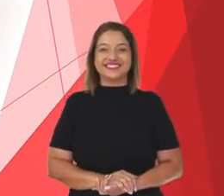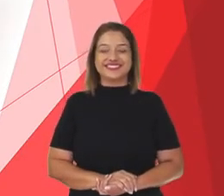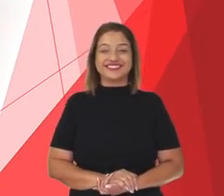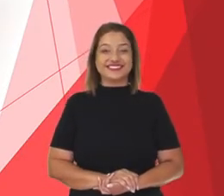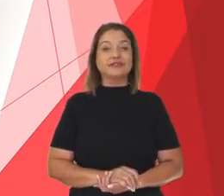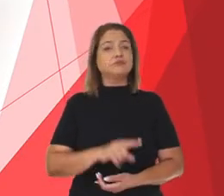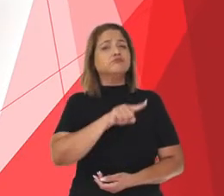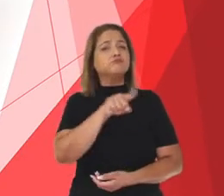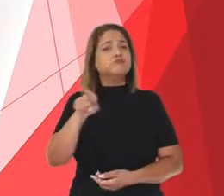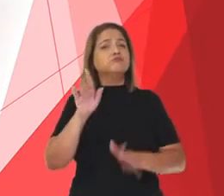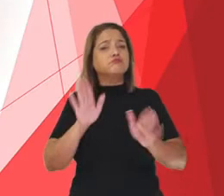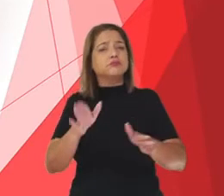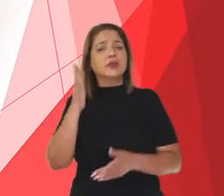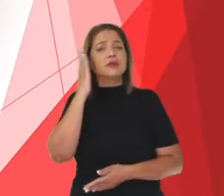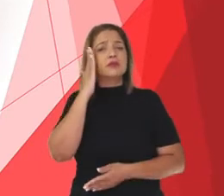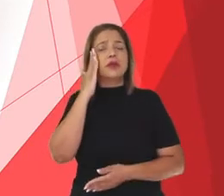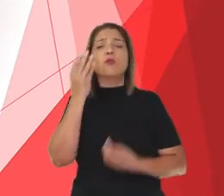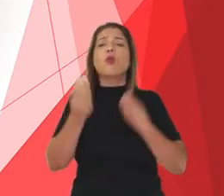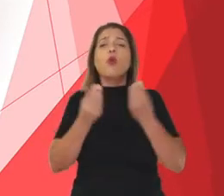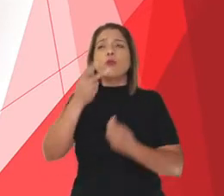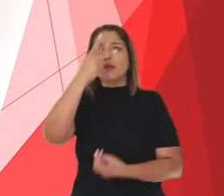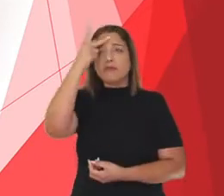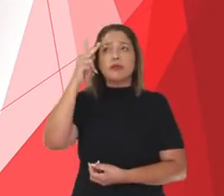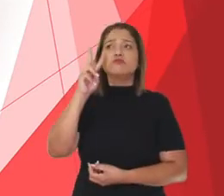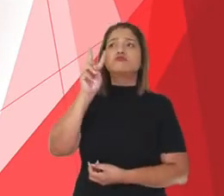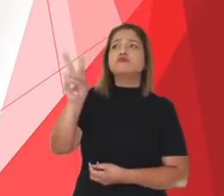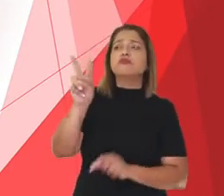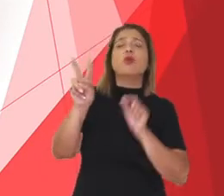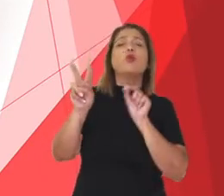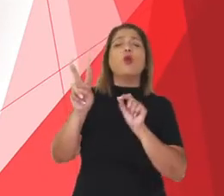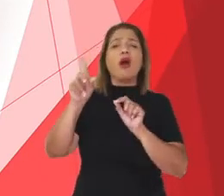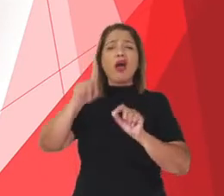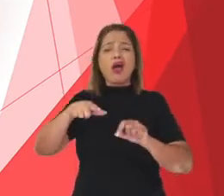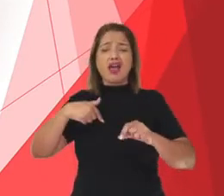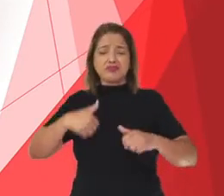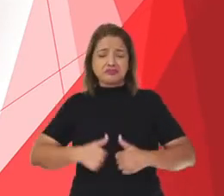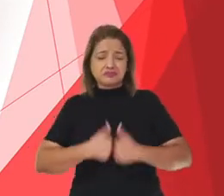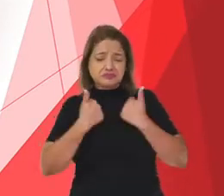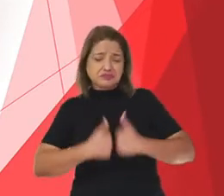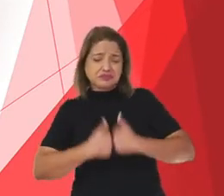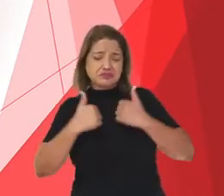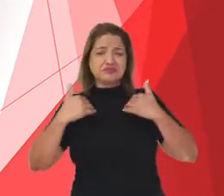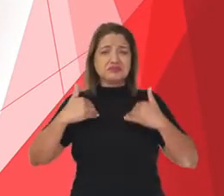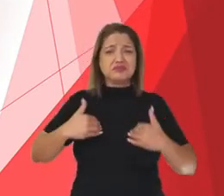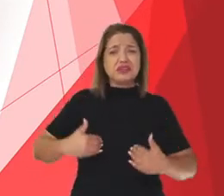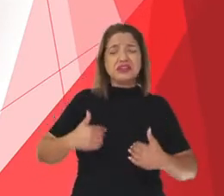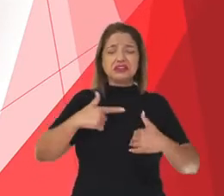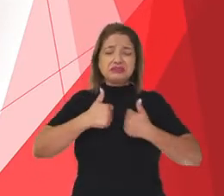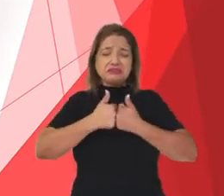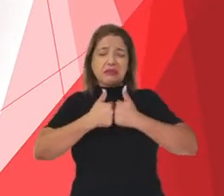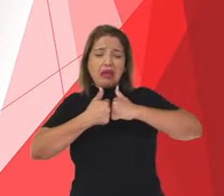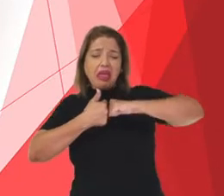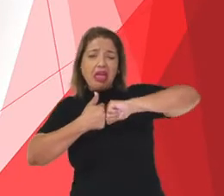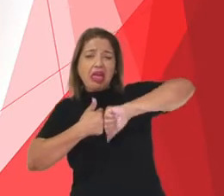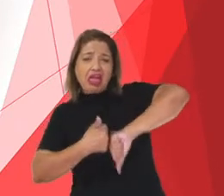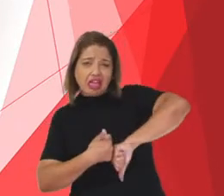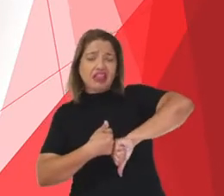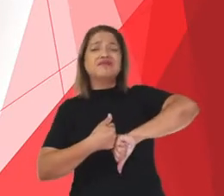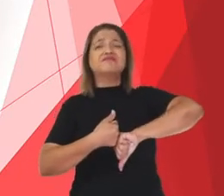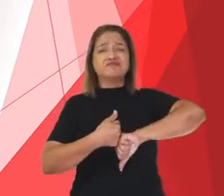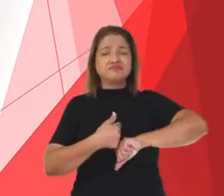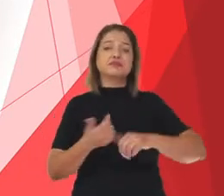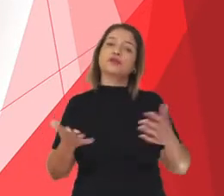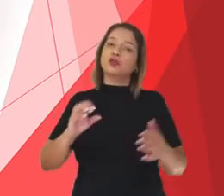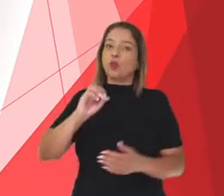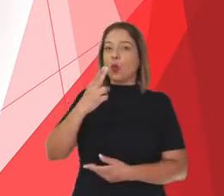Você já deve ter ouvido alguém dizer, minha imunidade está baixa ou vou tomar um